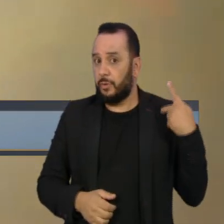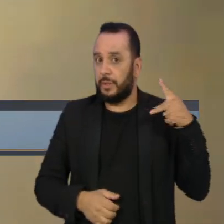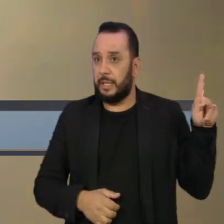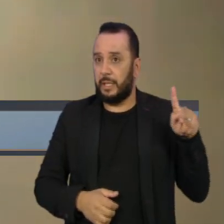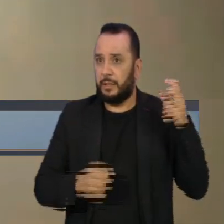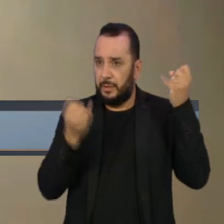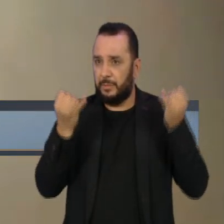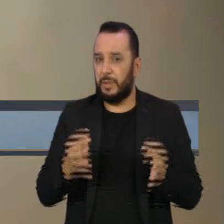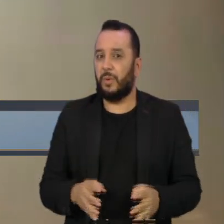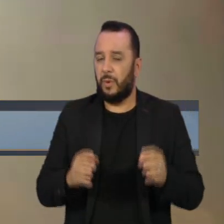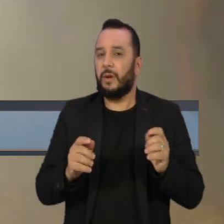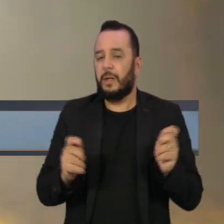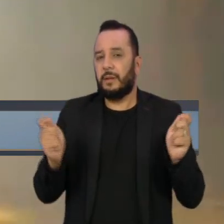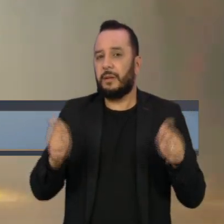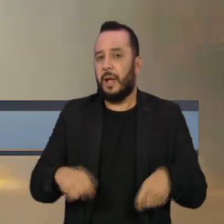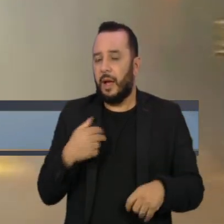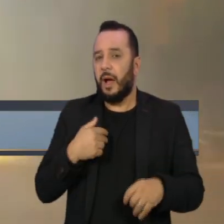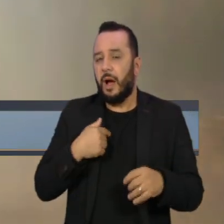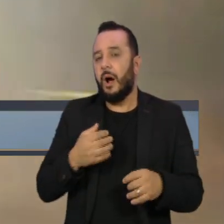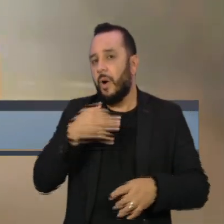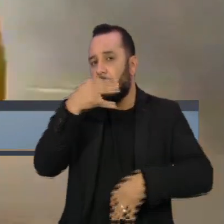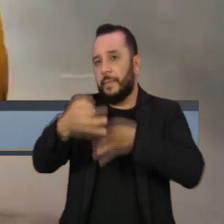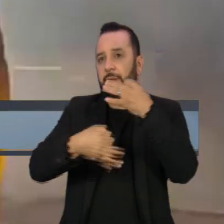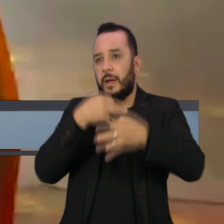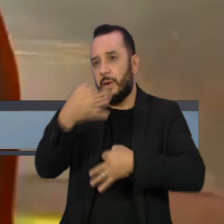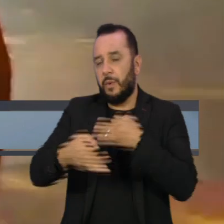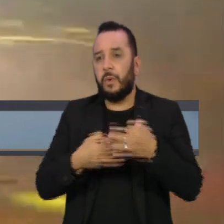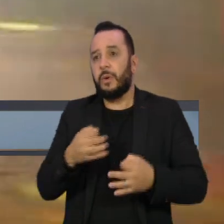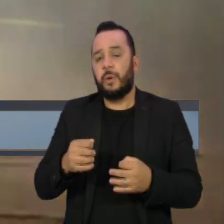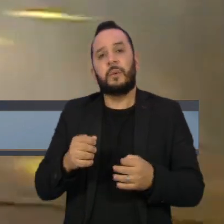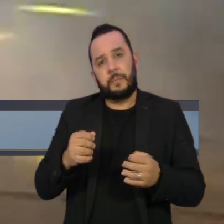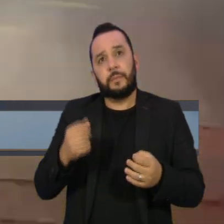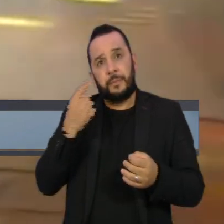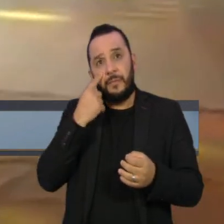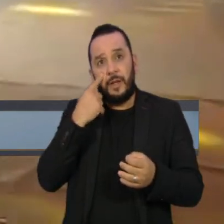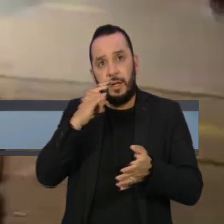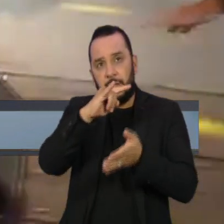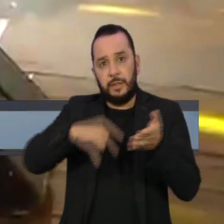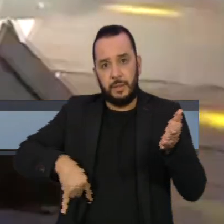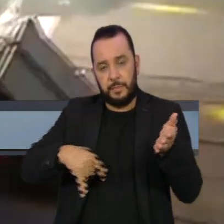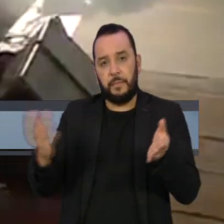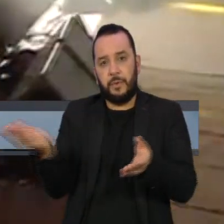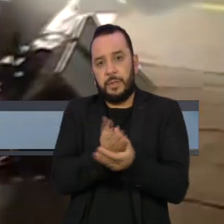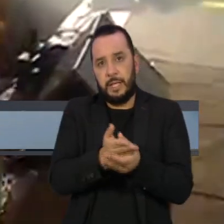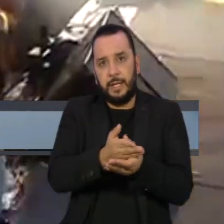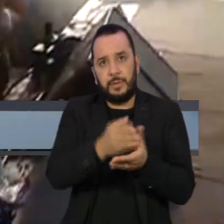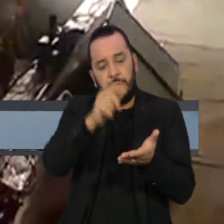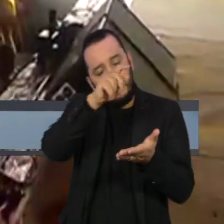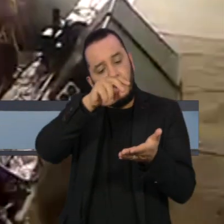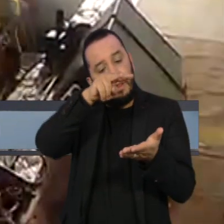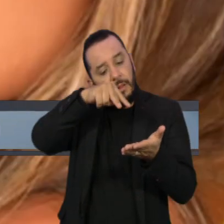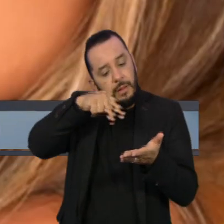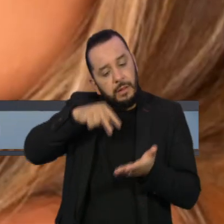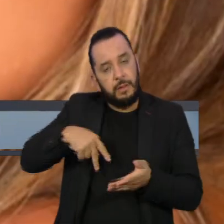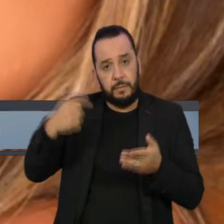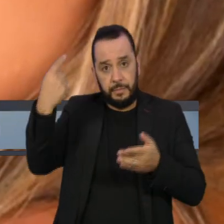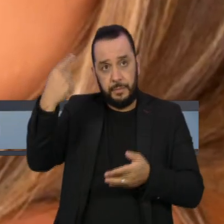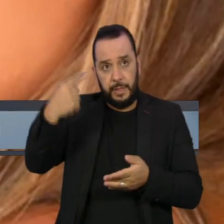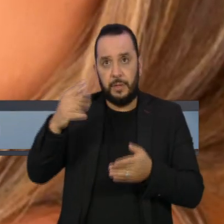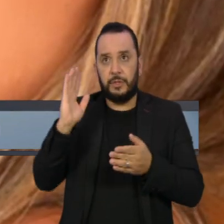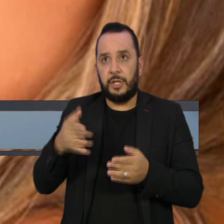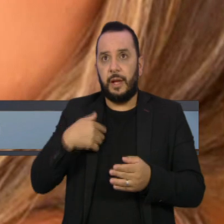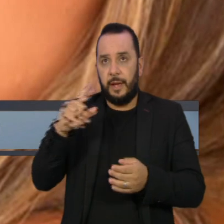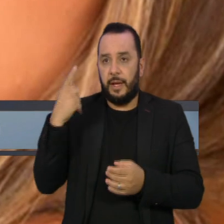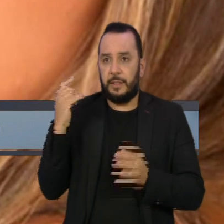que só irá se manifestar sobre o caso quando tiver acesso ao inquérito. O funkeiro é acusado de violência doméstica pela ex